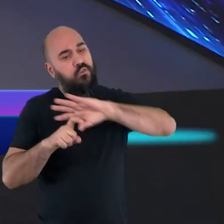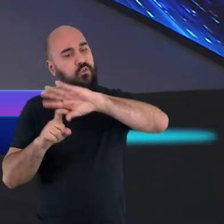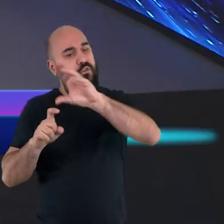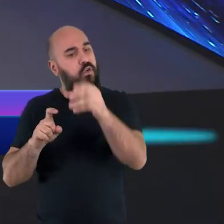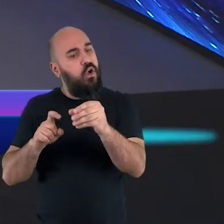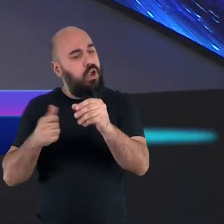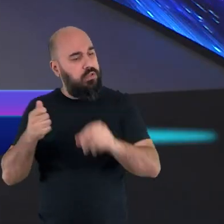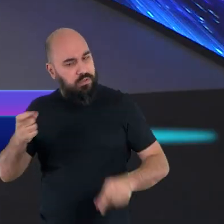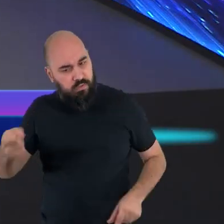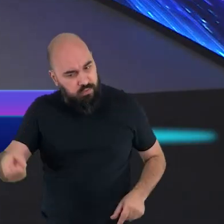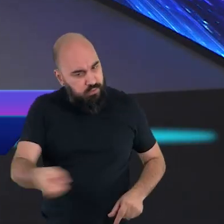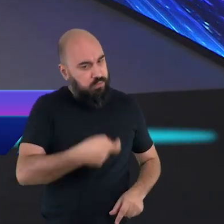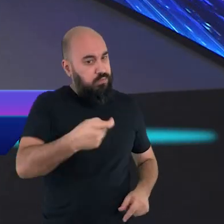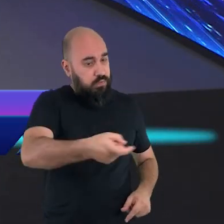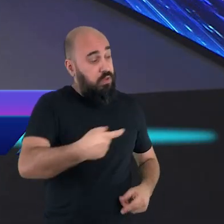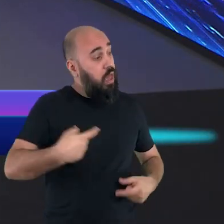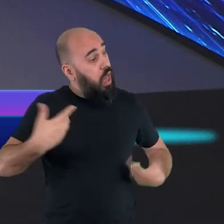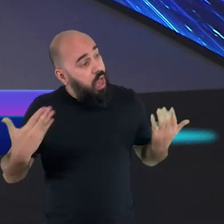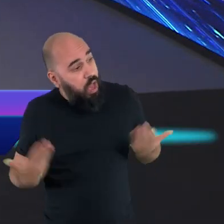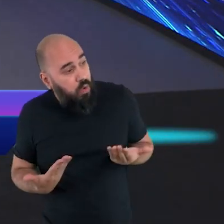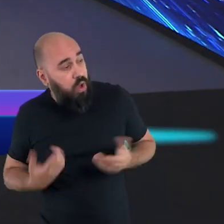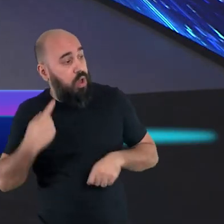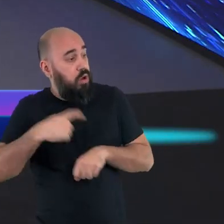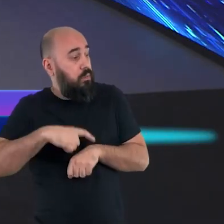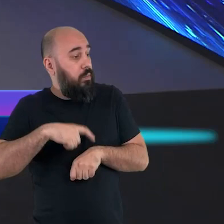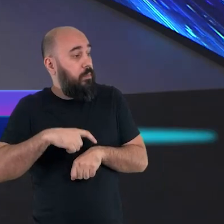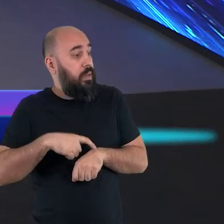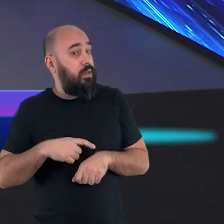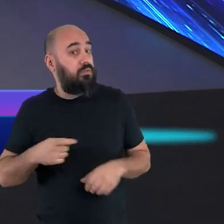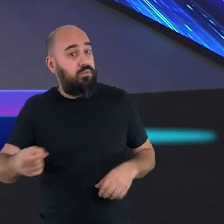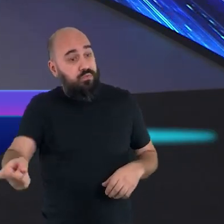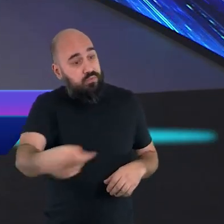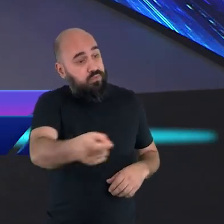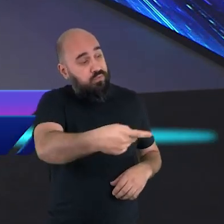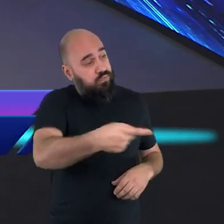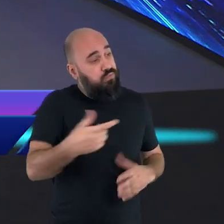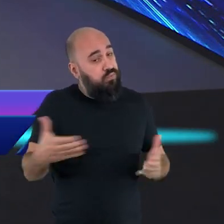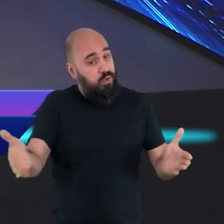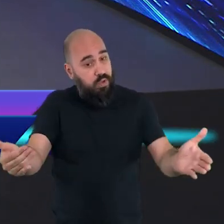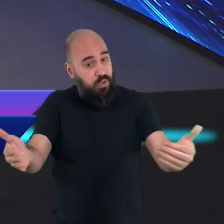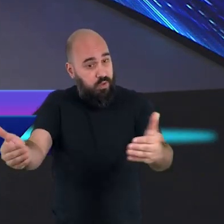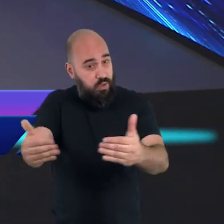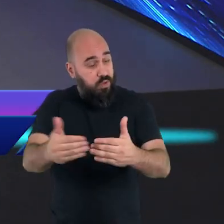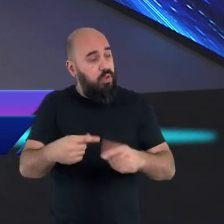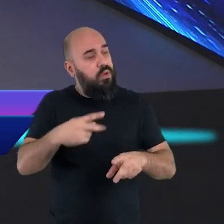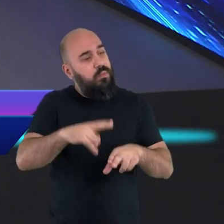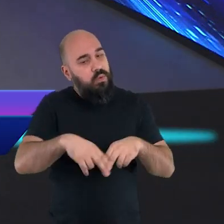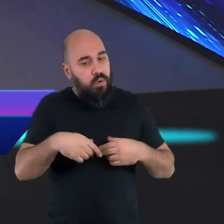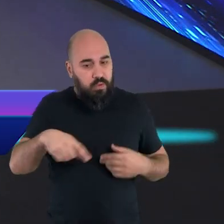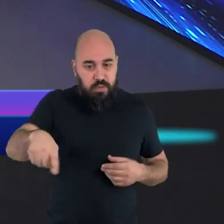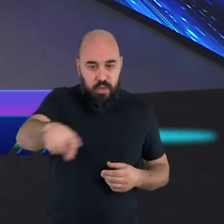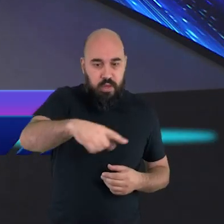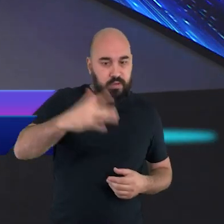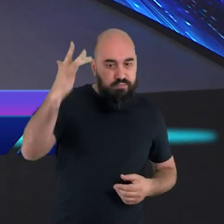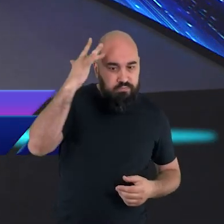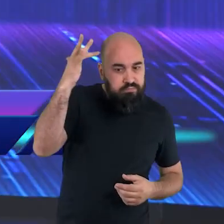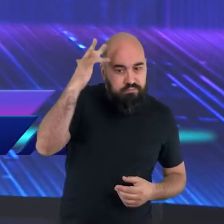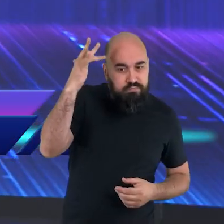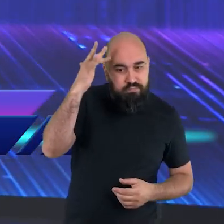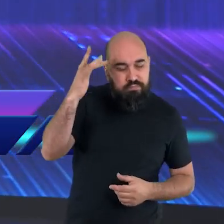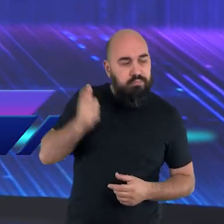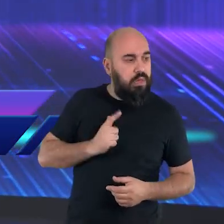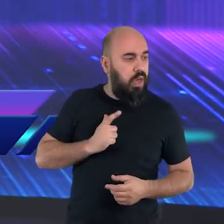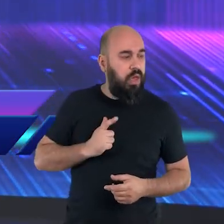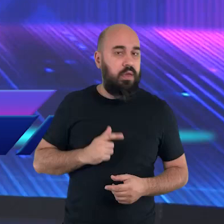a hora de ceifar, visto que a seara da terra já amadureceu. E aquele que estava sentado sobre a